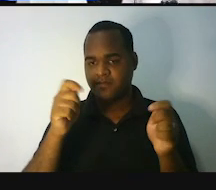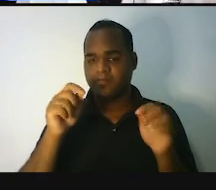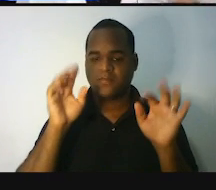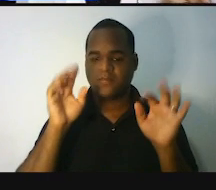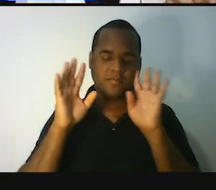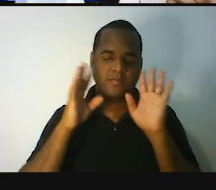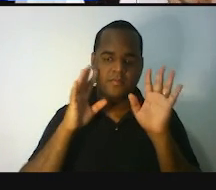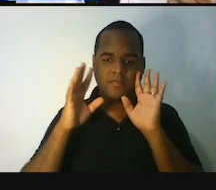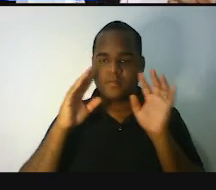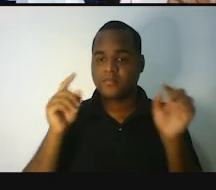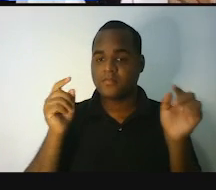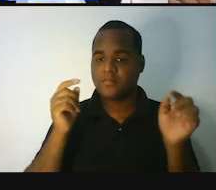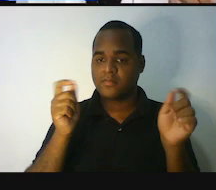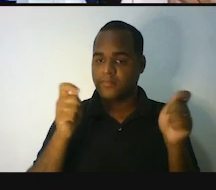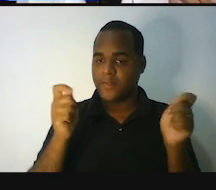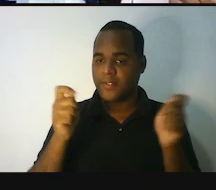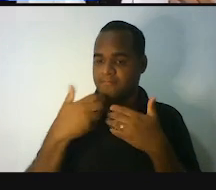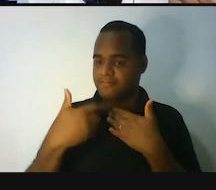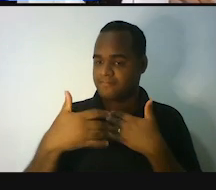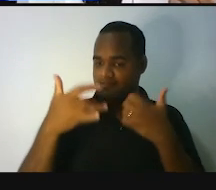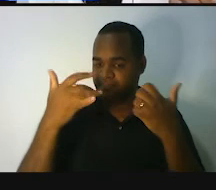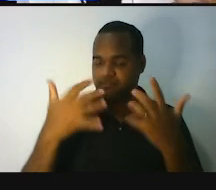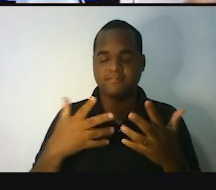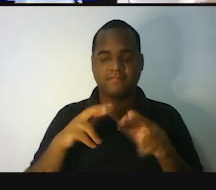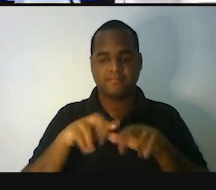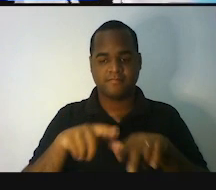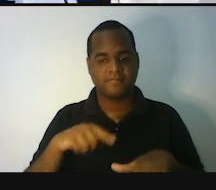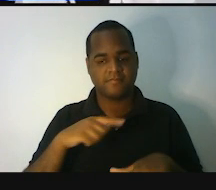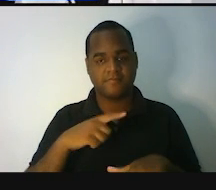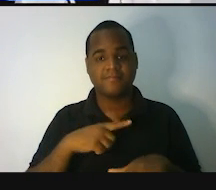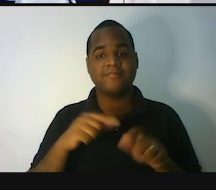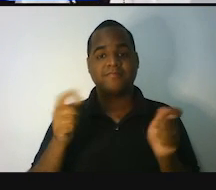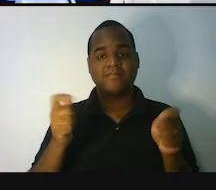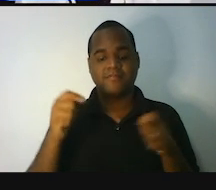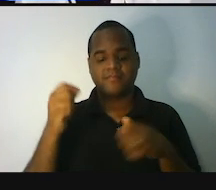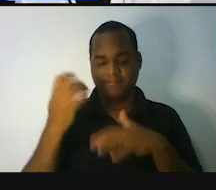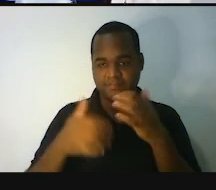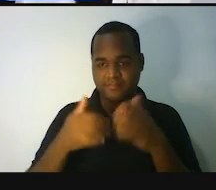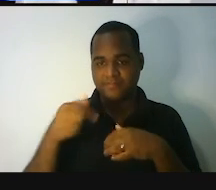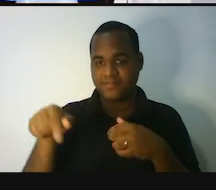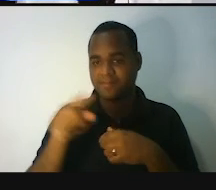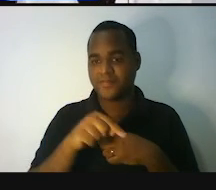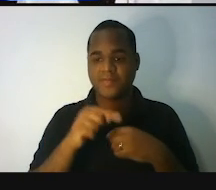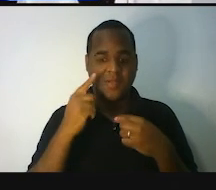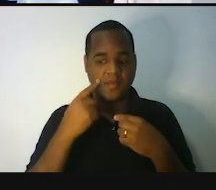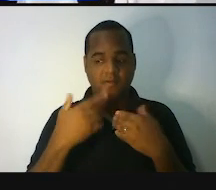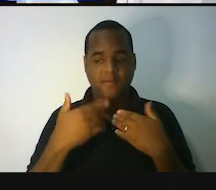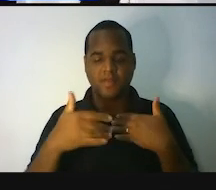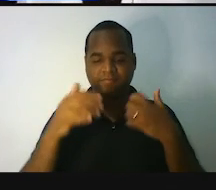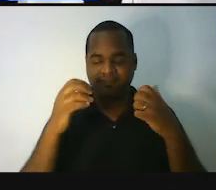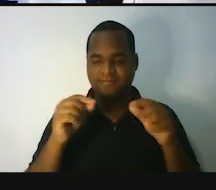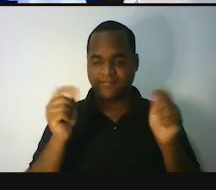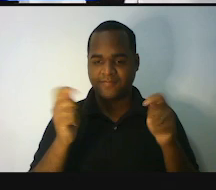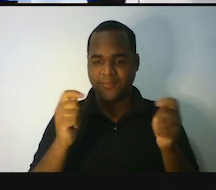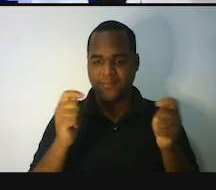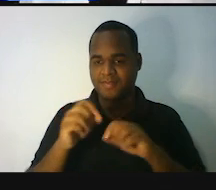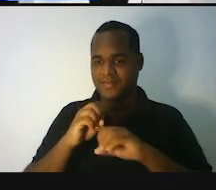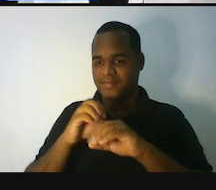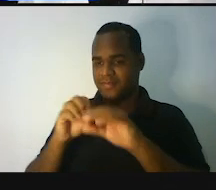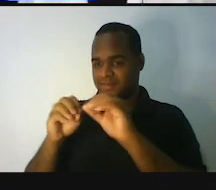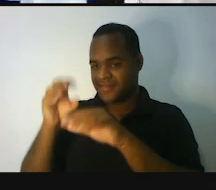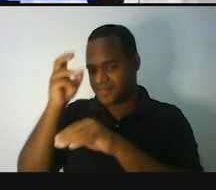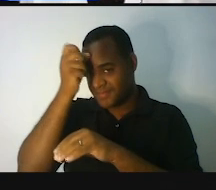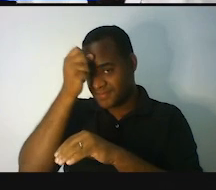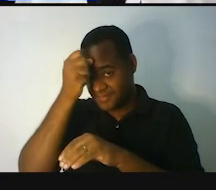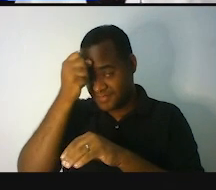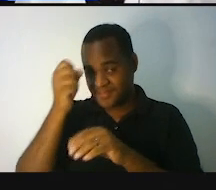nessas coisas aí, tá bom? E, no mais, a gente vai se ver na próxima aula. Até